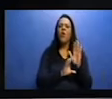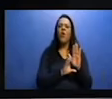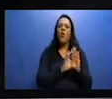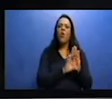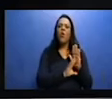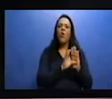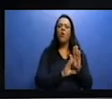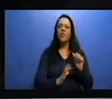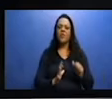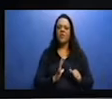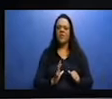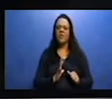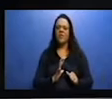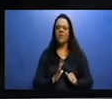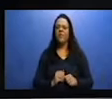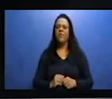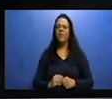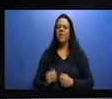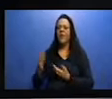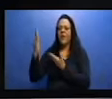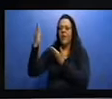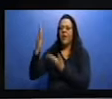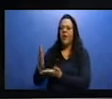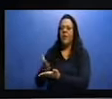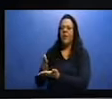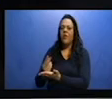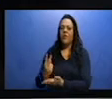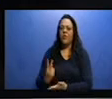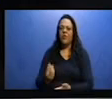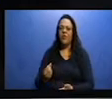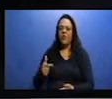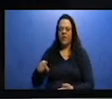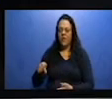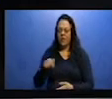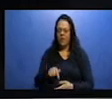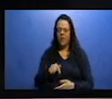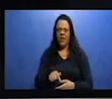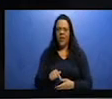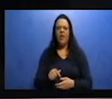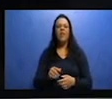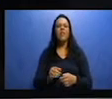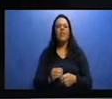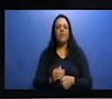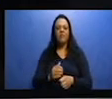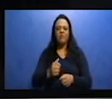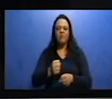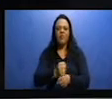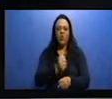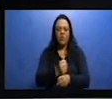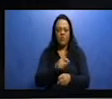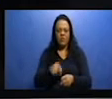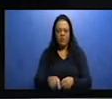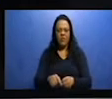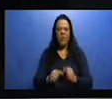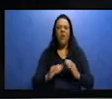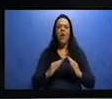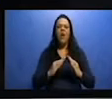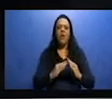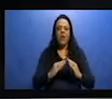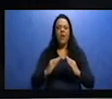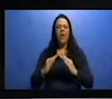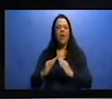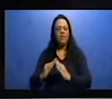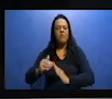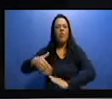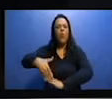página 207, né? Uma concentração de moradias e construções com seu espaço organizado em ruas,